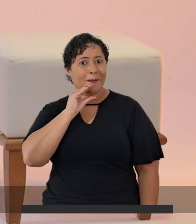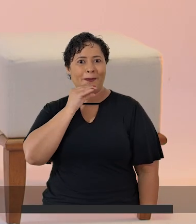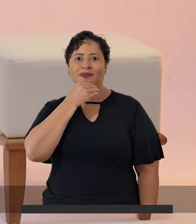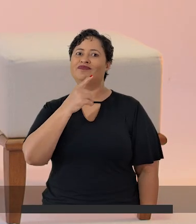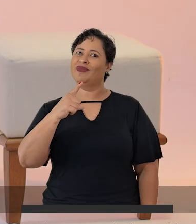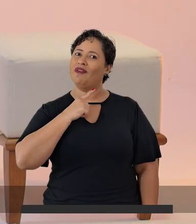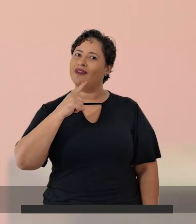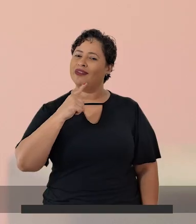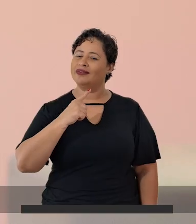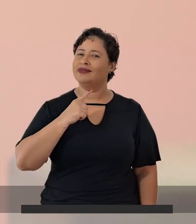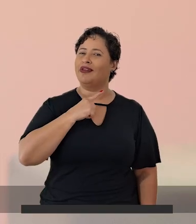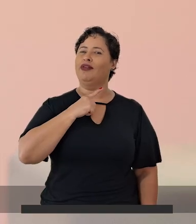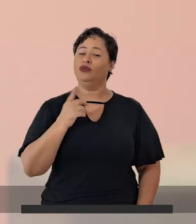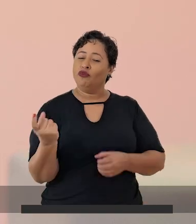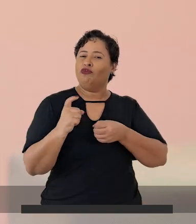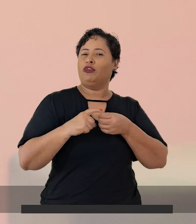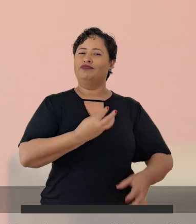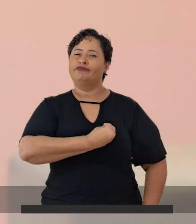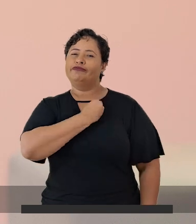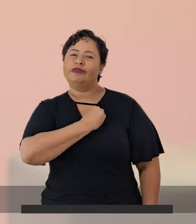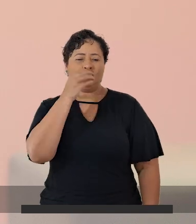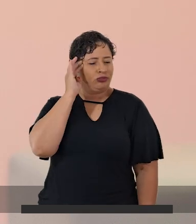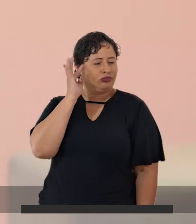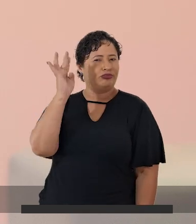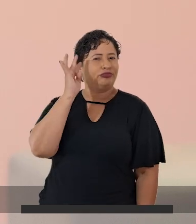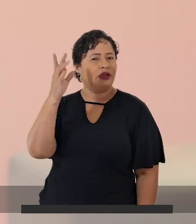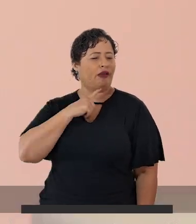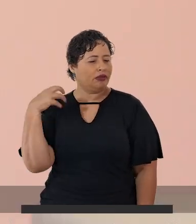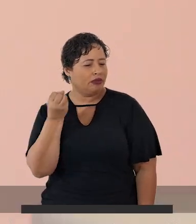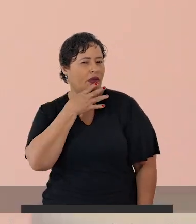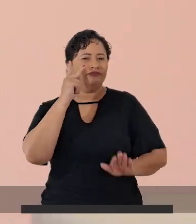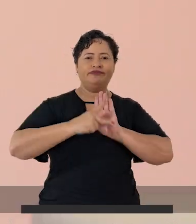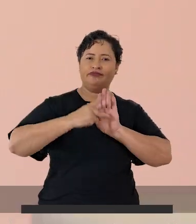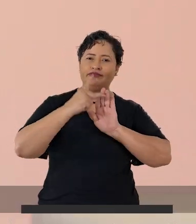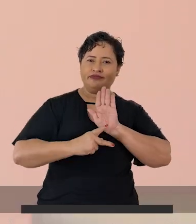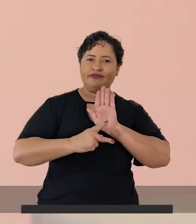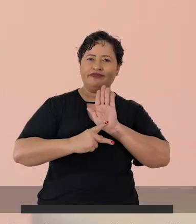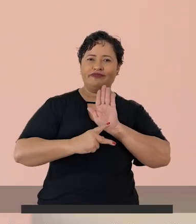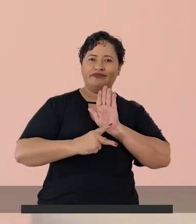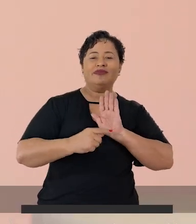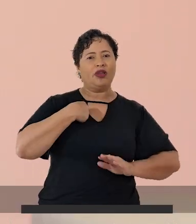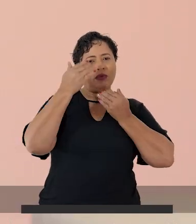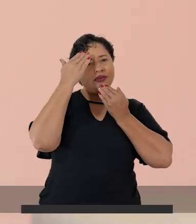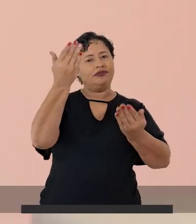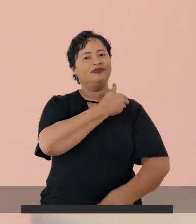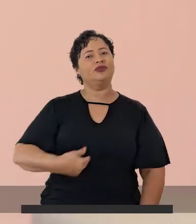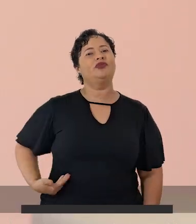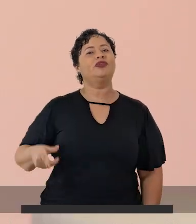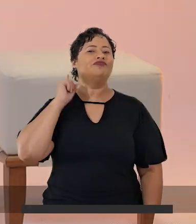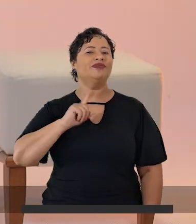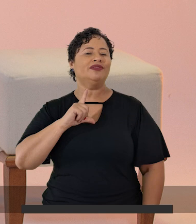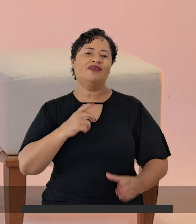centro das coisas, voltado a sonhar, né? A ter novos objetivos. Agradecer também ao governo do estado por ter criado esse